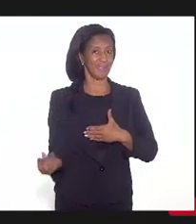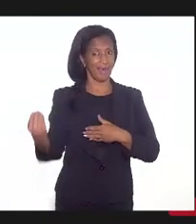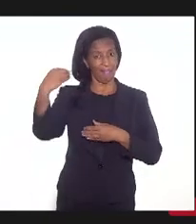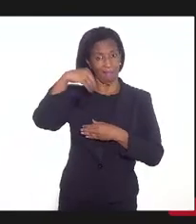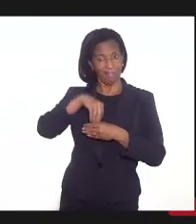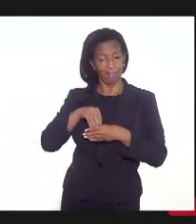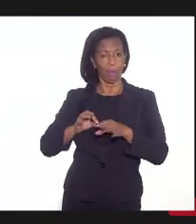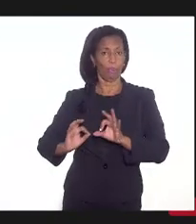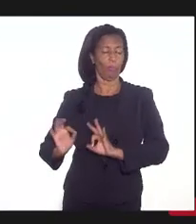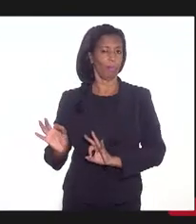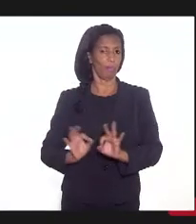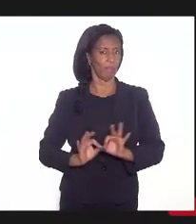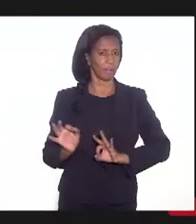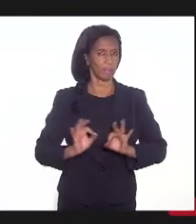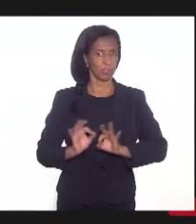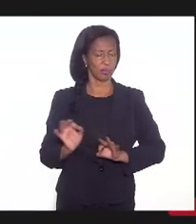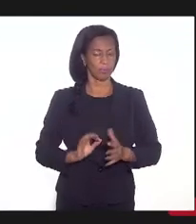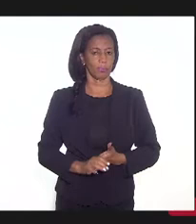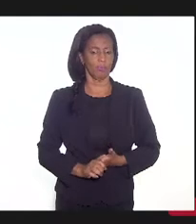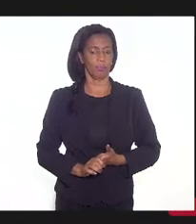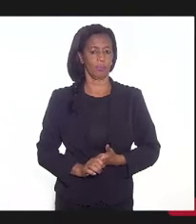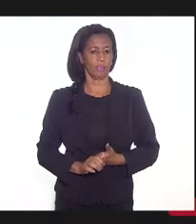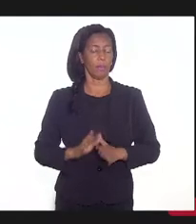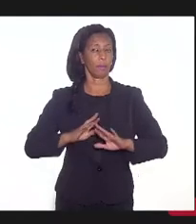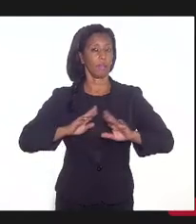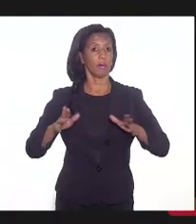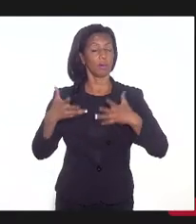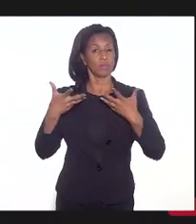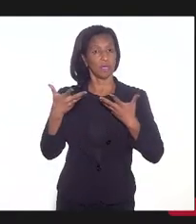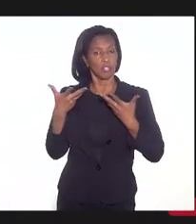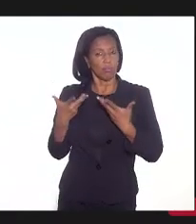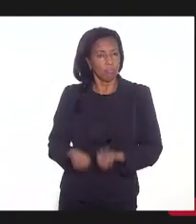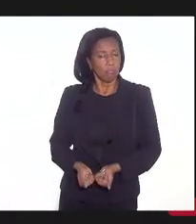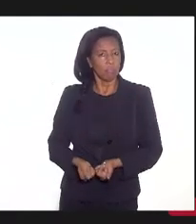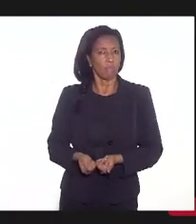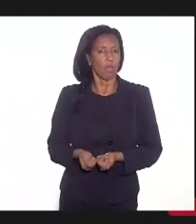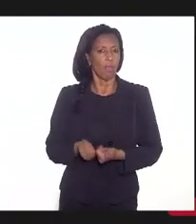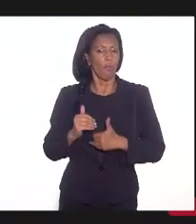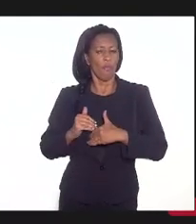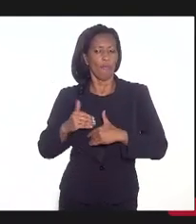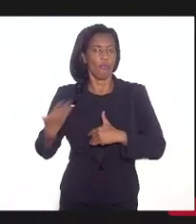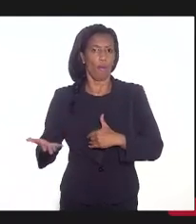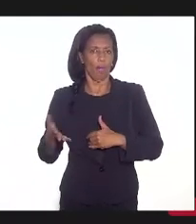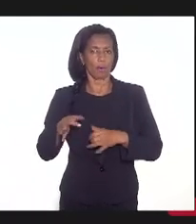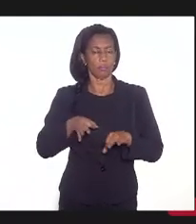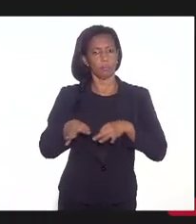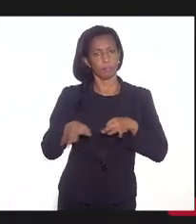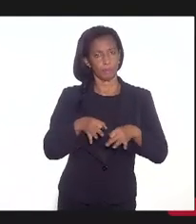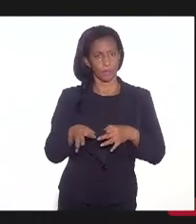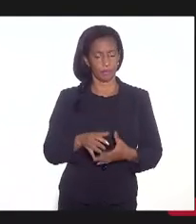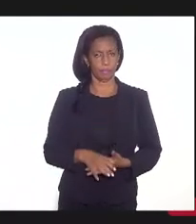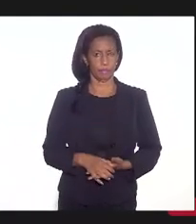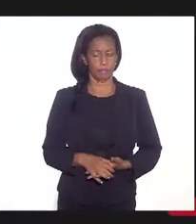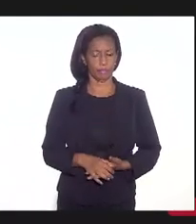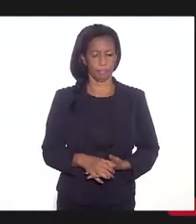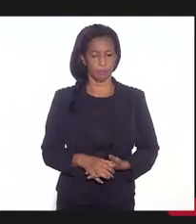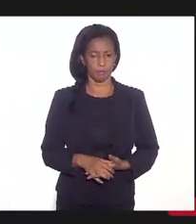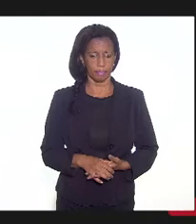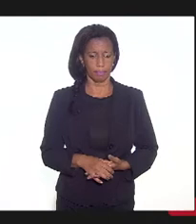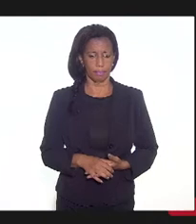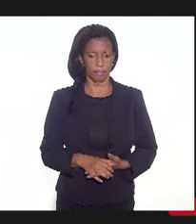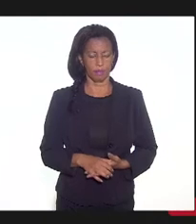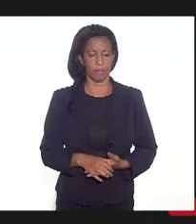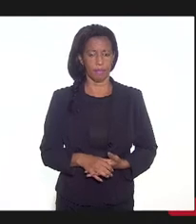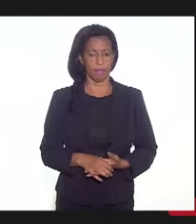planejamento para que não seja considerado fora do plano. Bom, enfim, então,